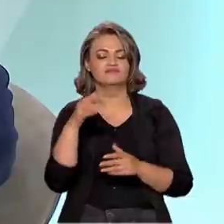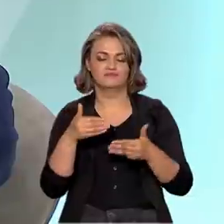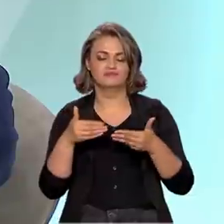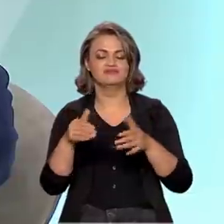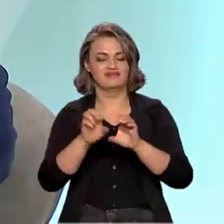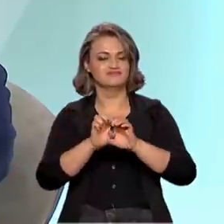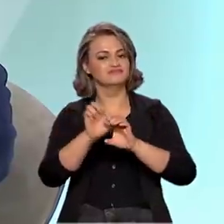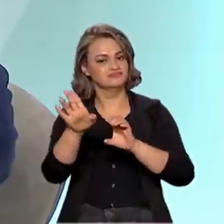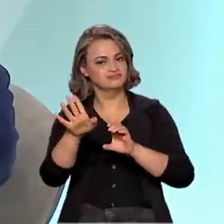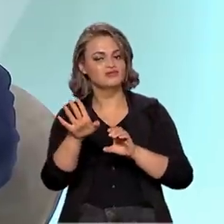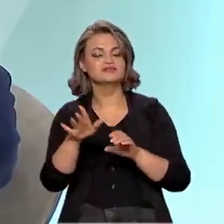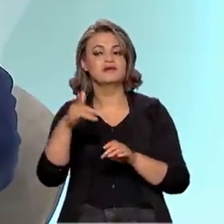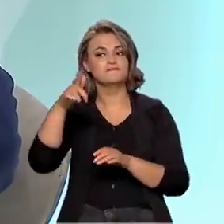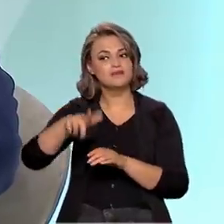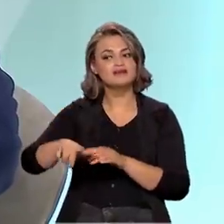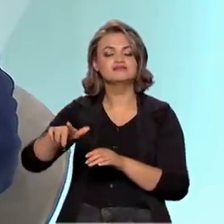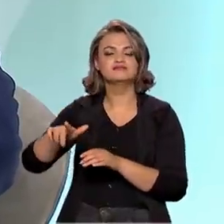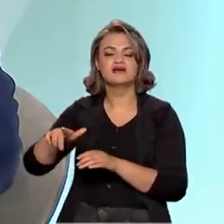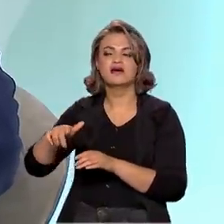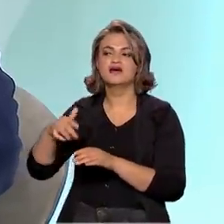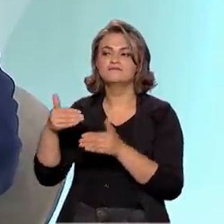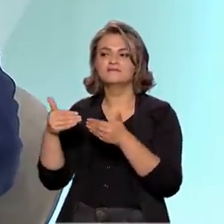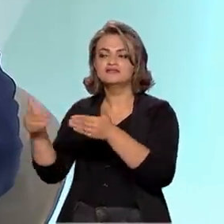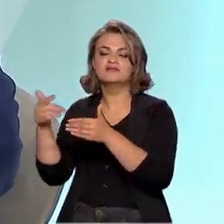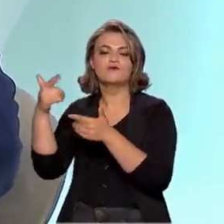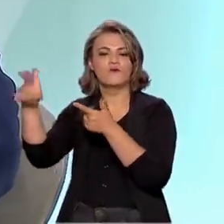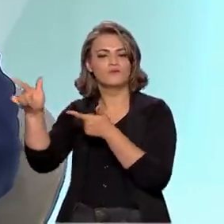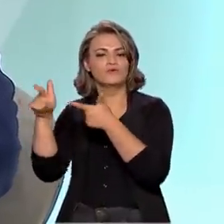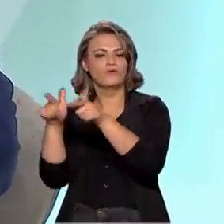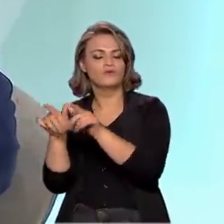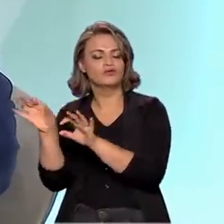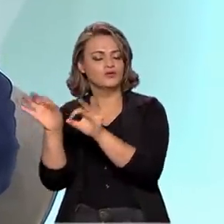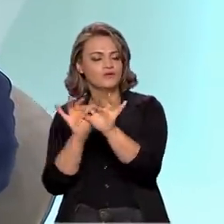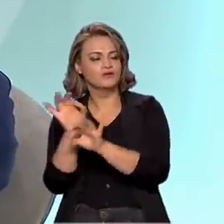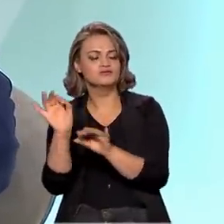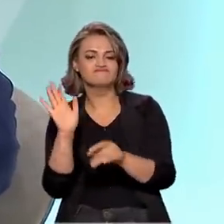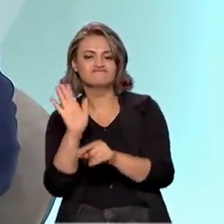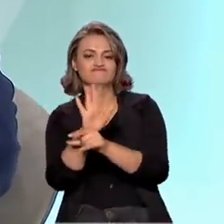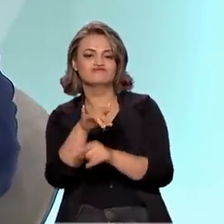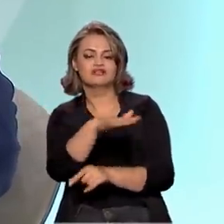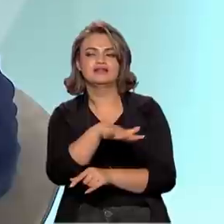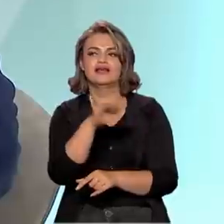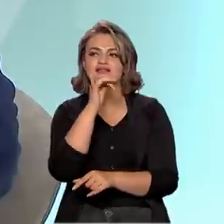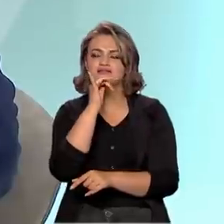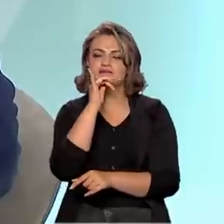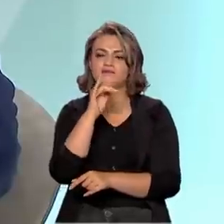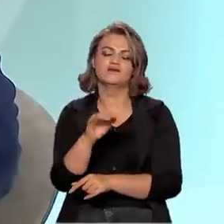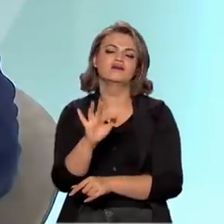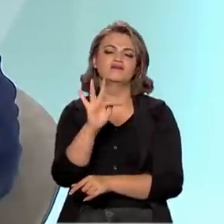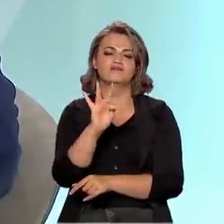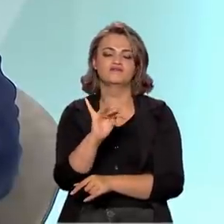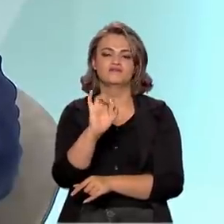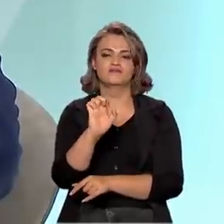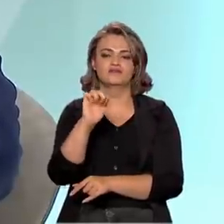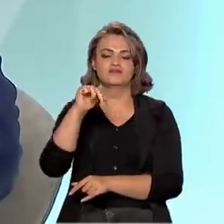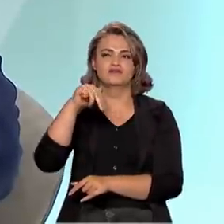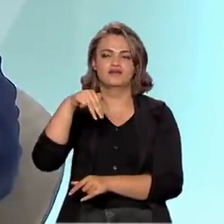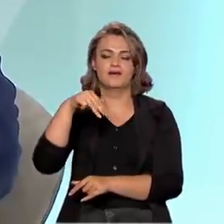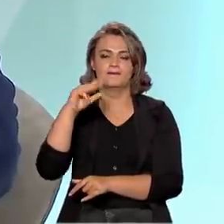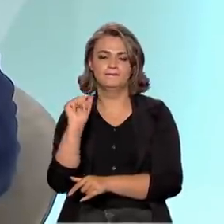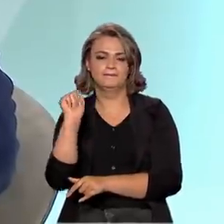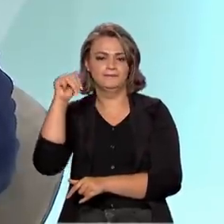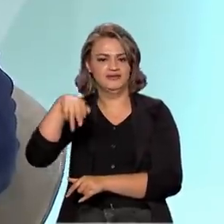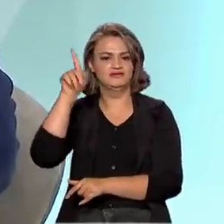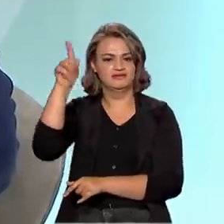Tecnologia e Inovações, mas tem a participação de muitos ministérios e organizações locais, como a FIEMA, que é a Federação das Indústrias do